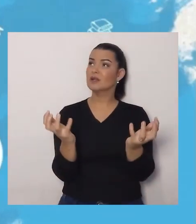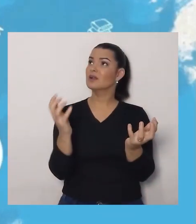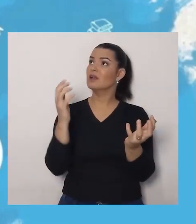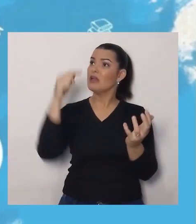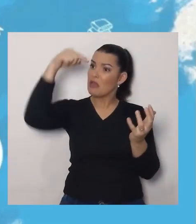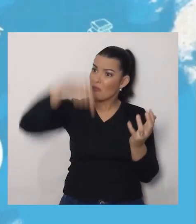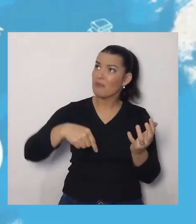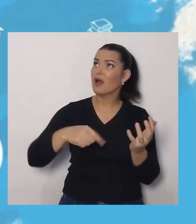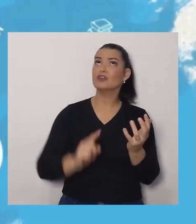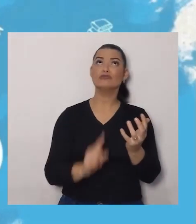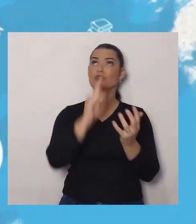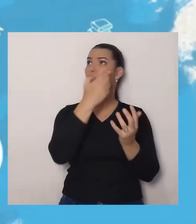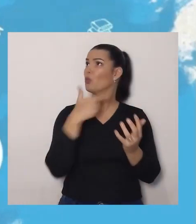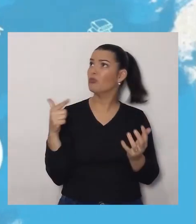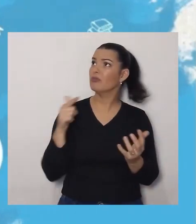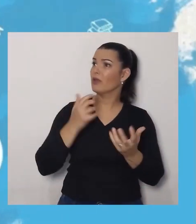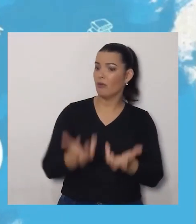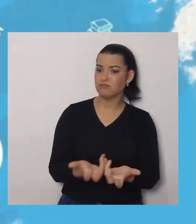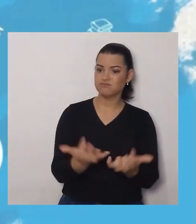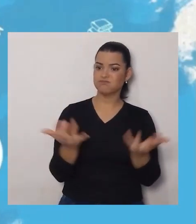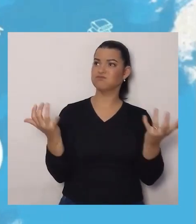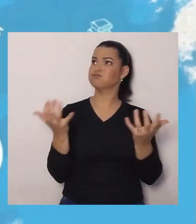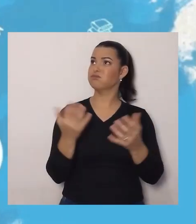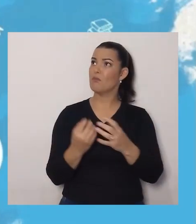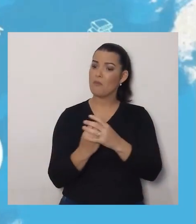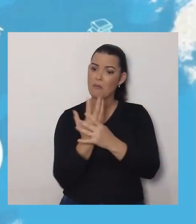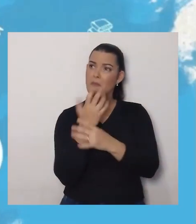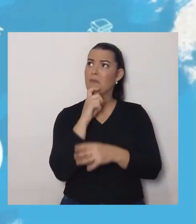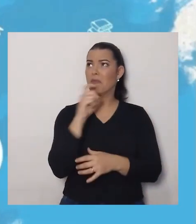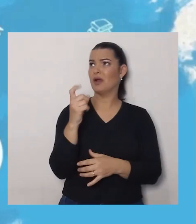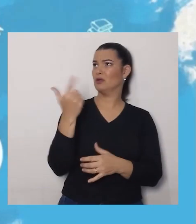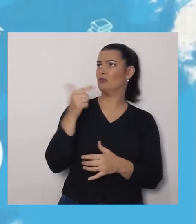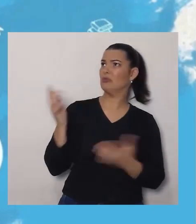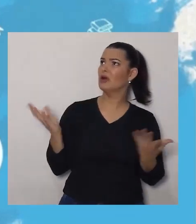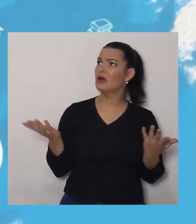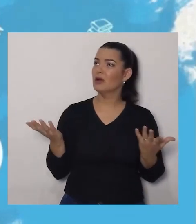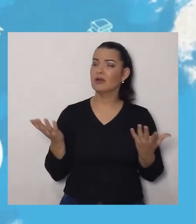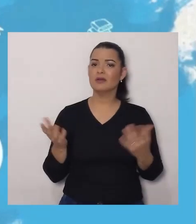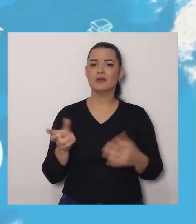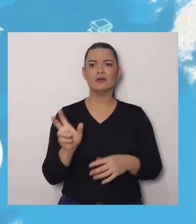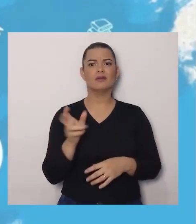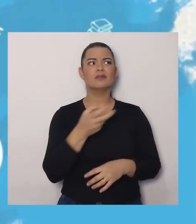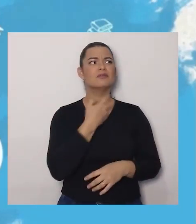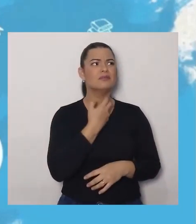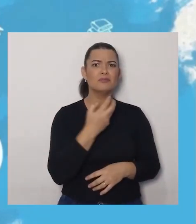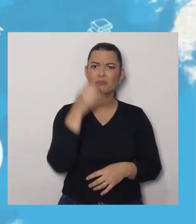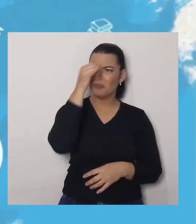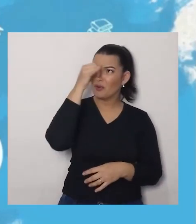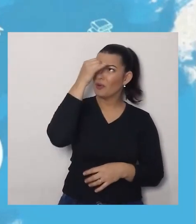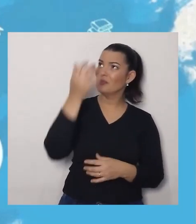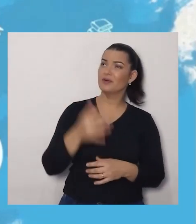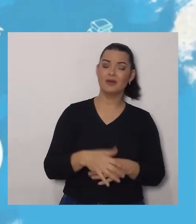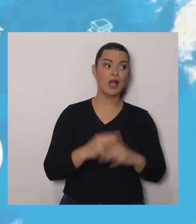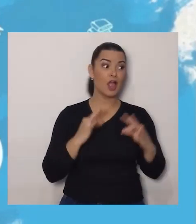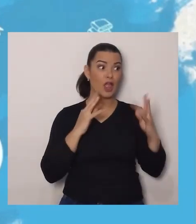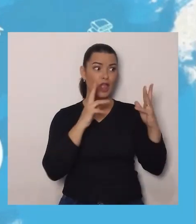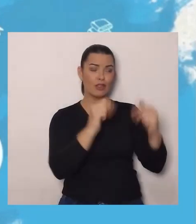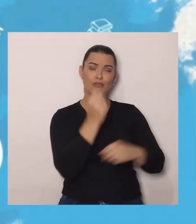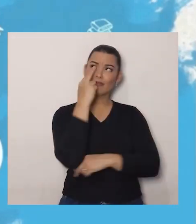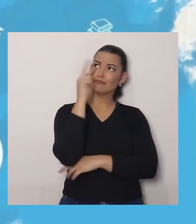morcego bobo! A essa altura, todos estavam achando o morcego